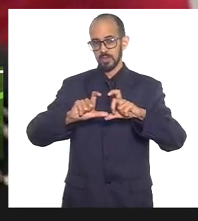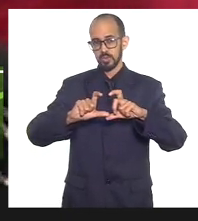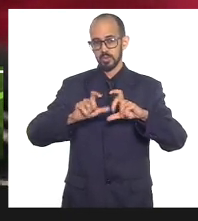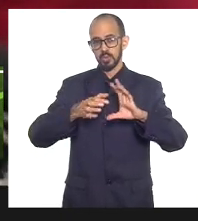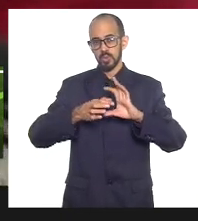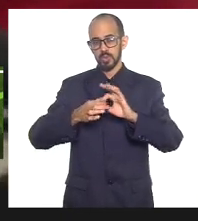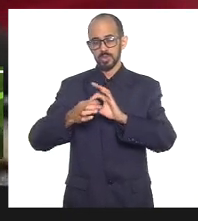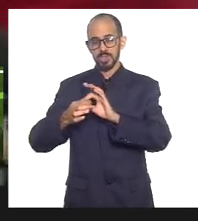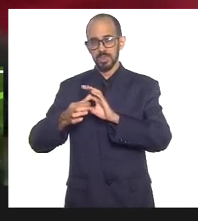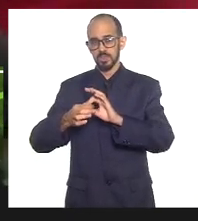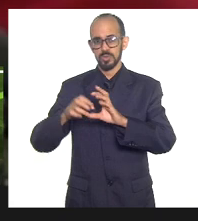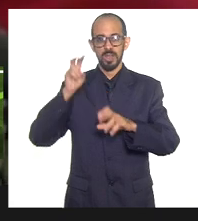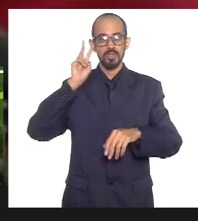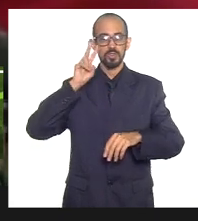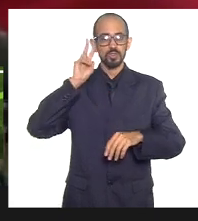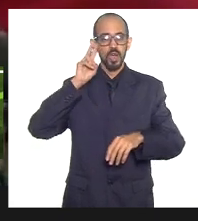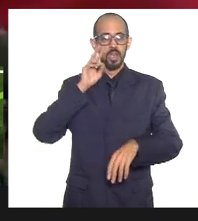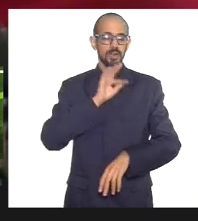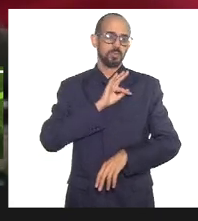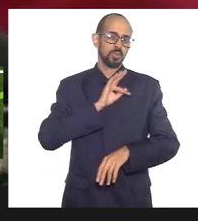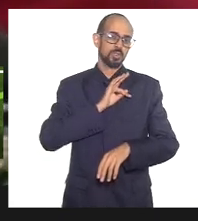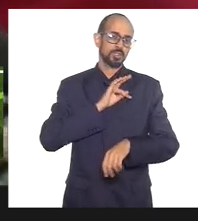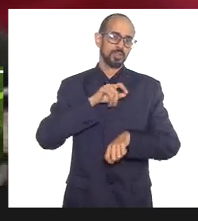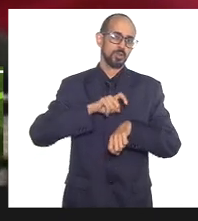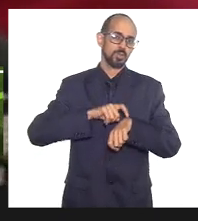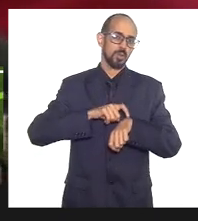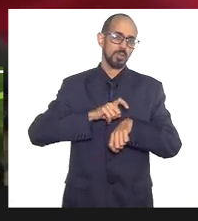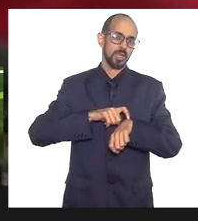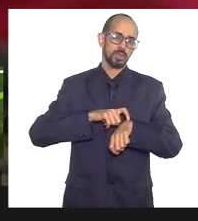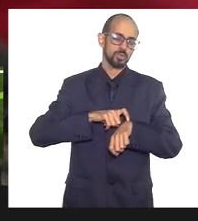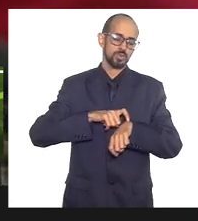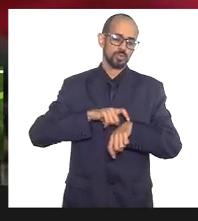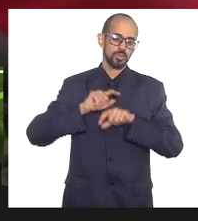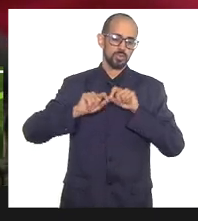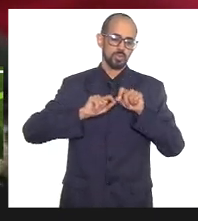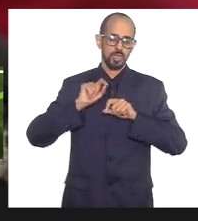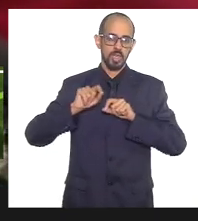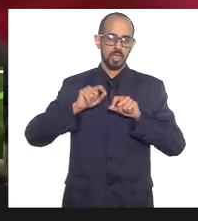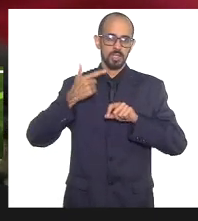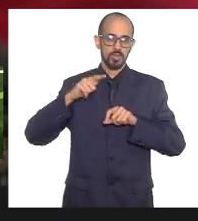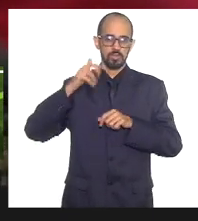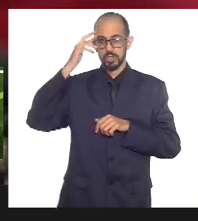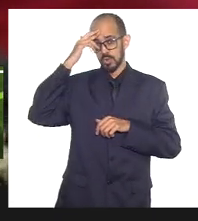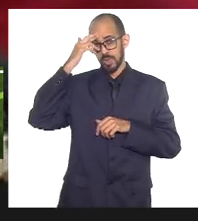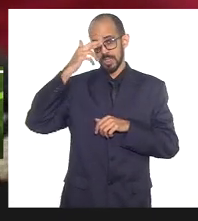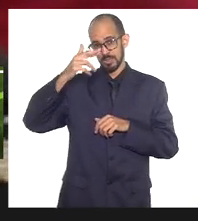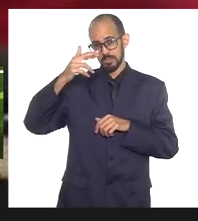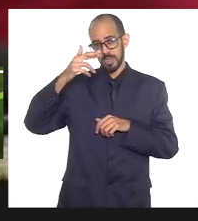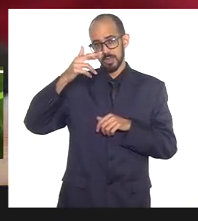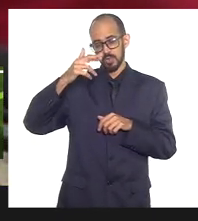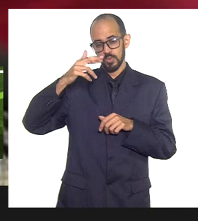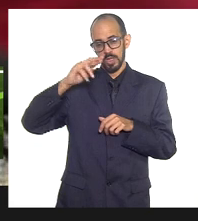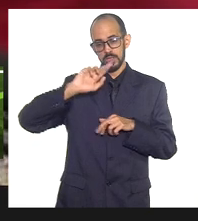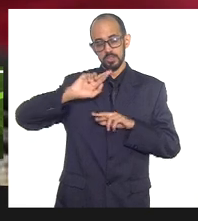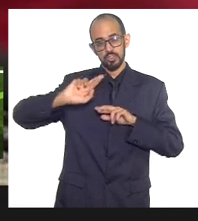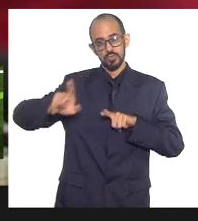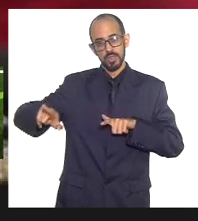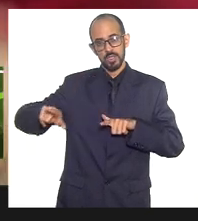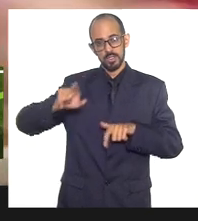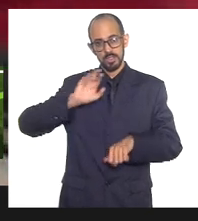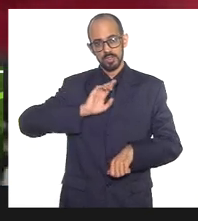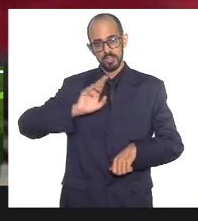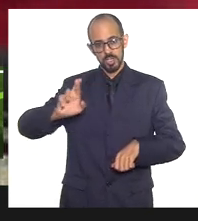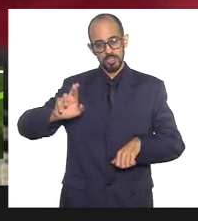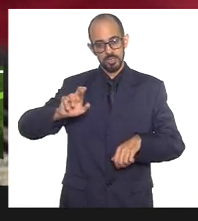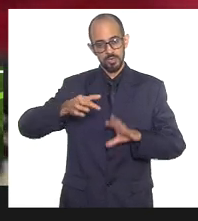que naquele momento não respeitou a diferença, a